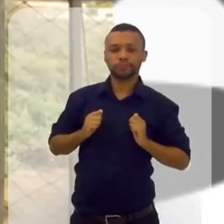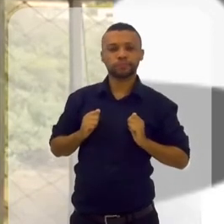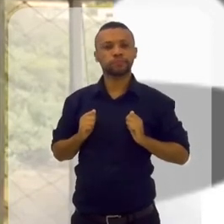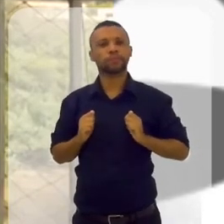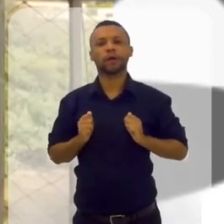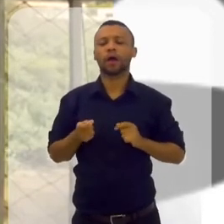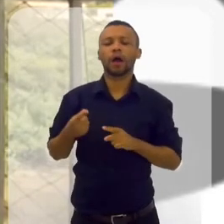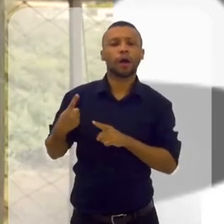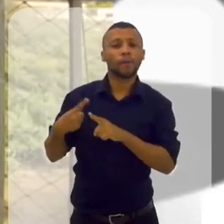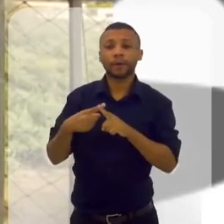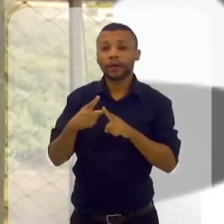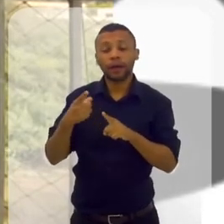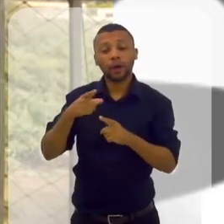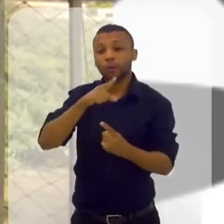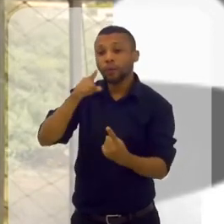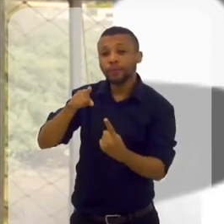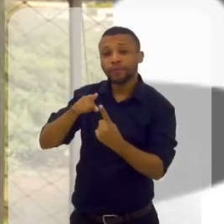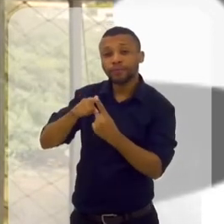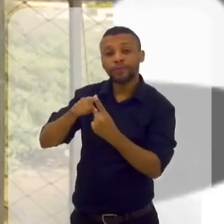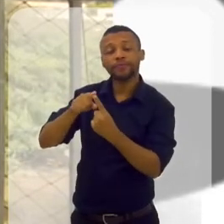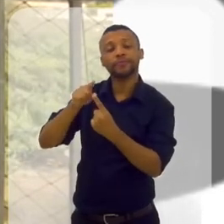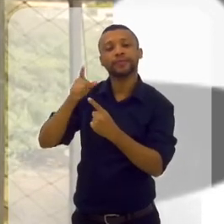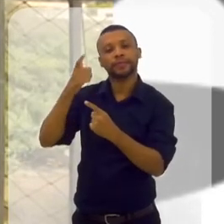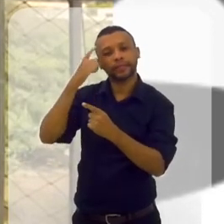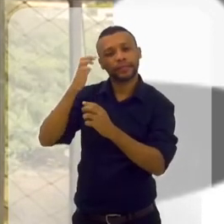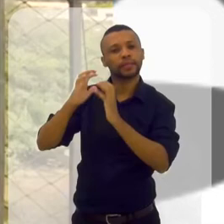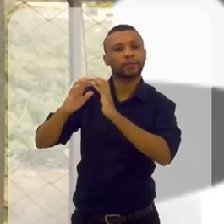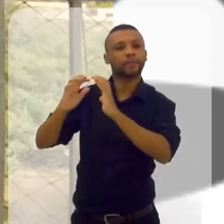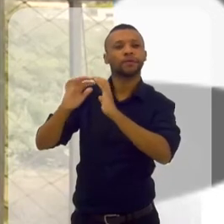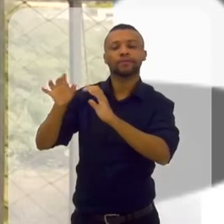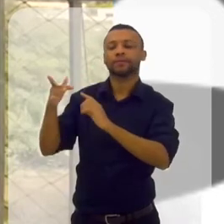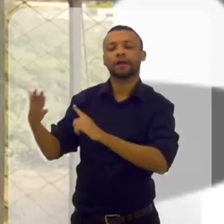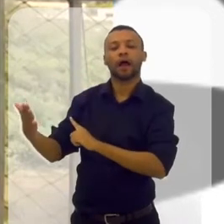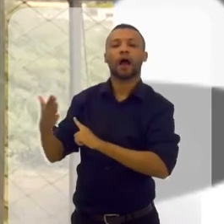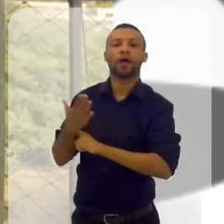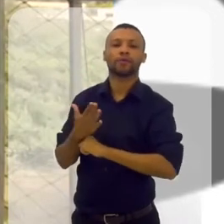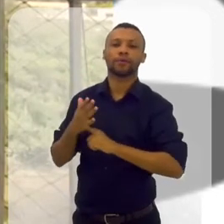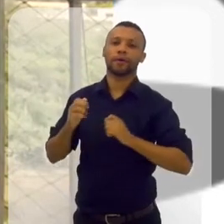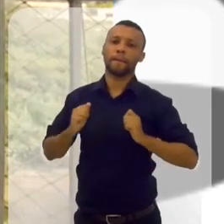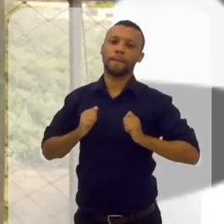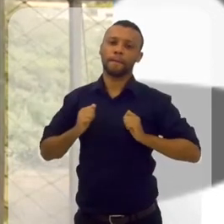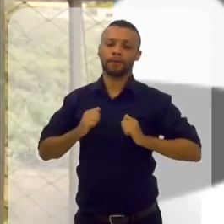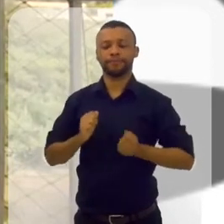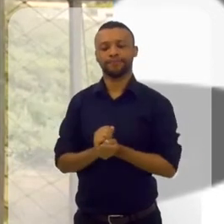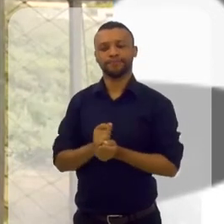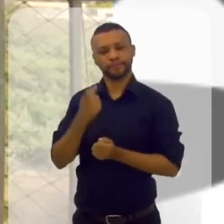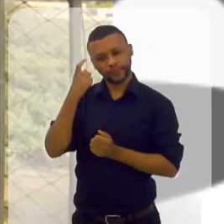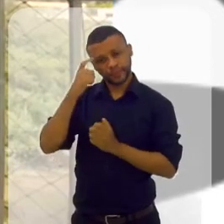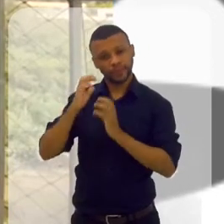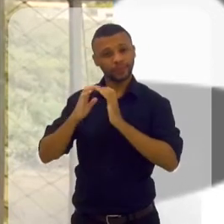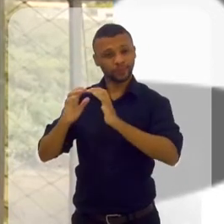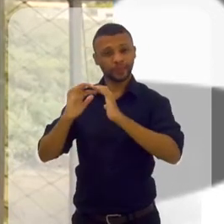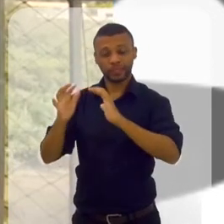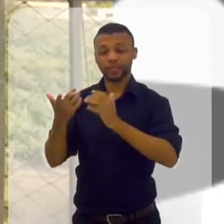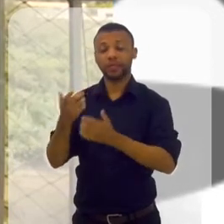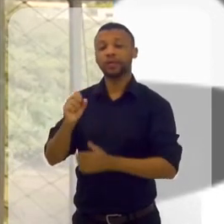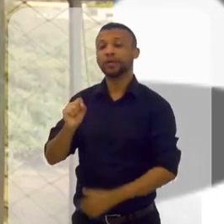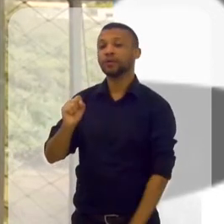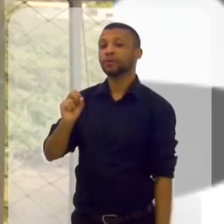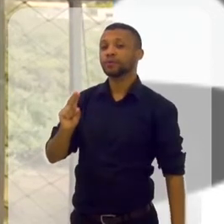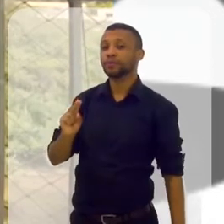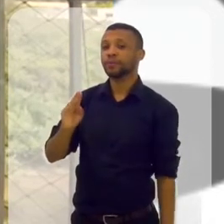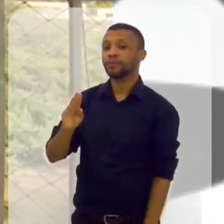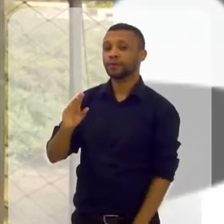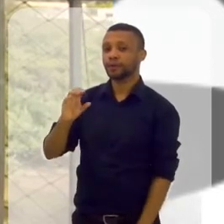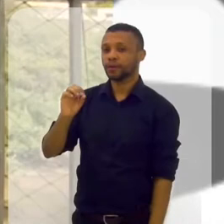ociosa. Porque a função dela é te proteger, é fazer com você fique confortável. A mente subconsciente, ela representa